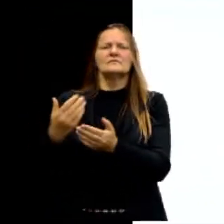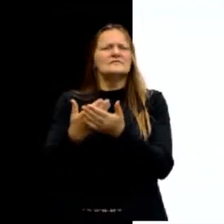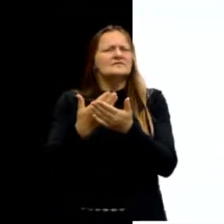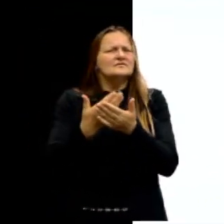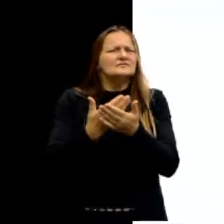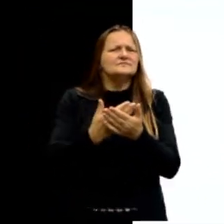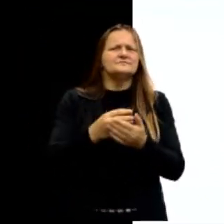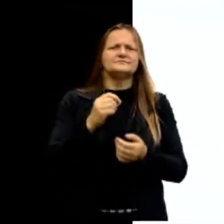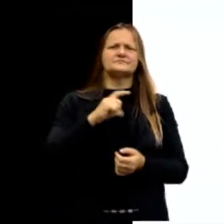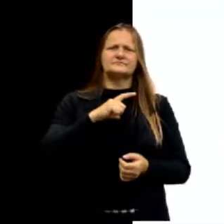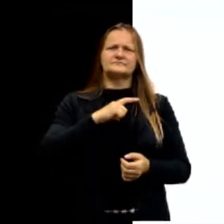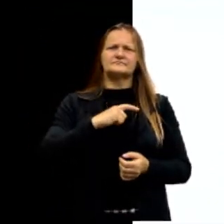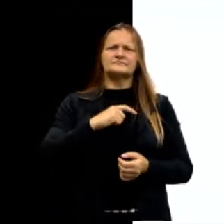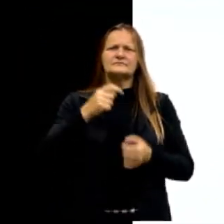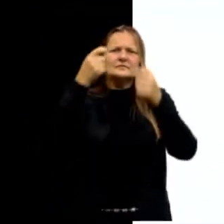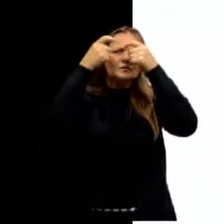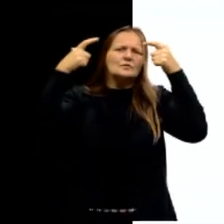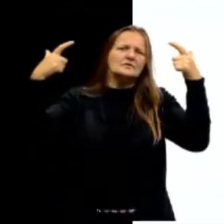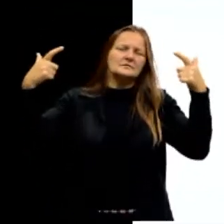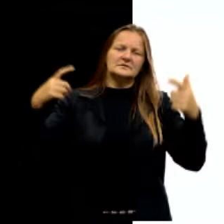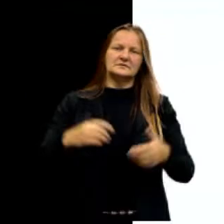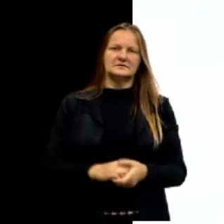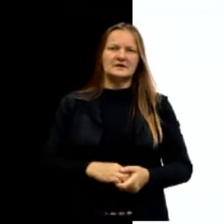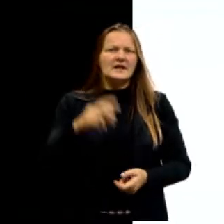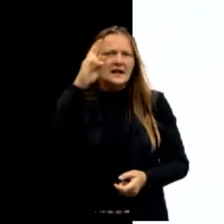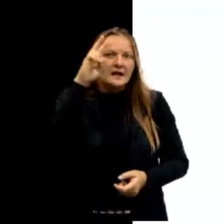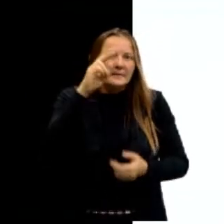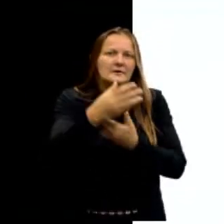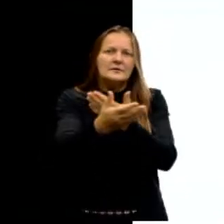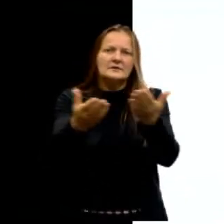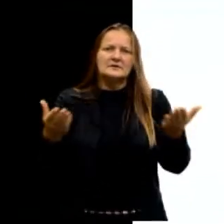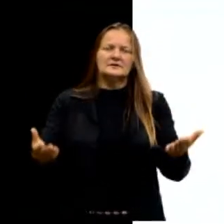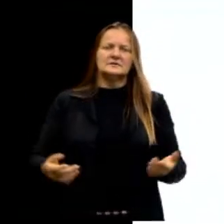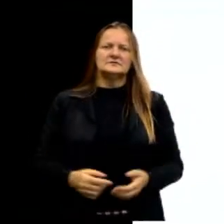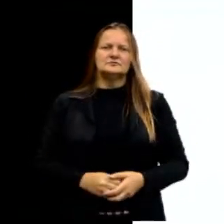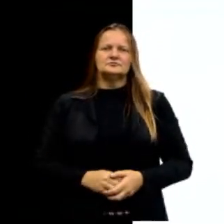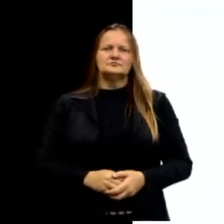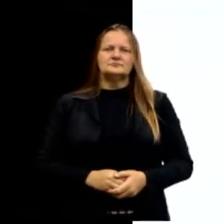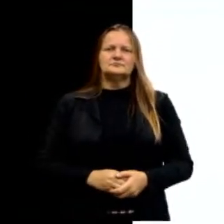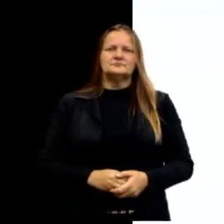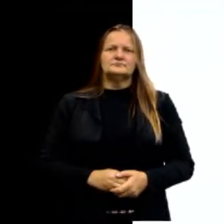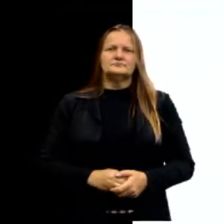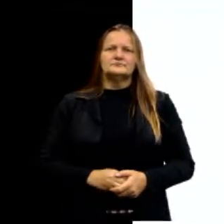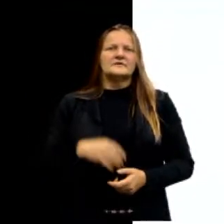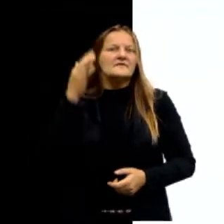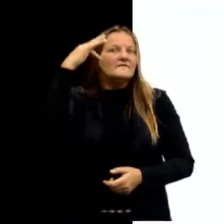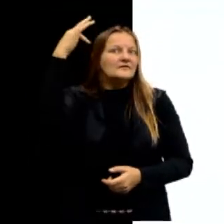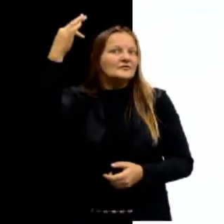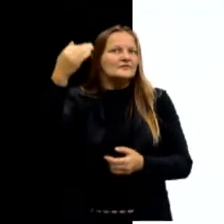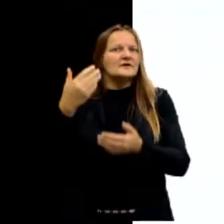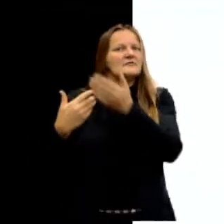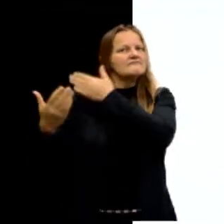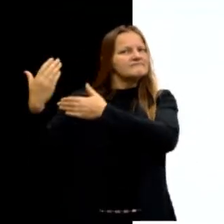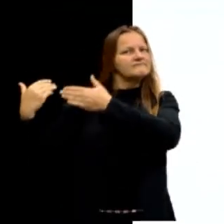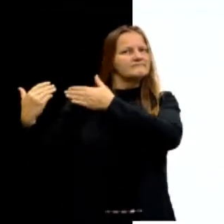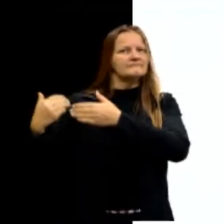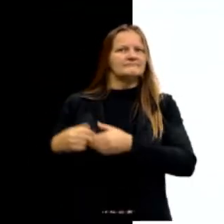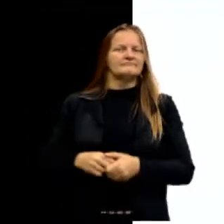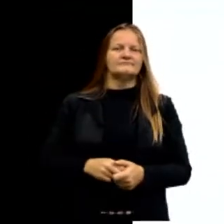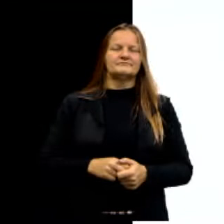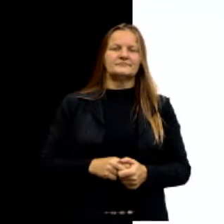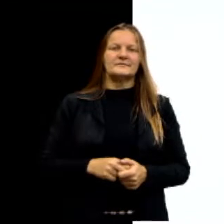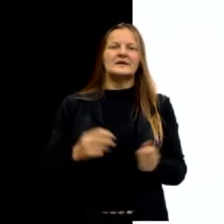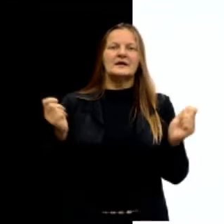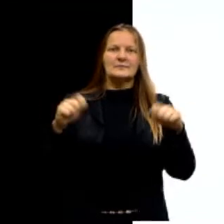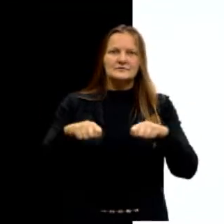às questões do conhecimento. Estão lembrados? Questões do conhecimento. A aula de filosofia passada, não estão lembrados? Volta,